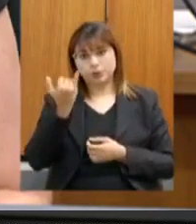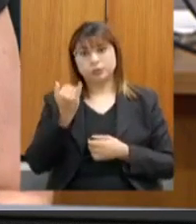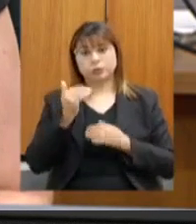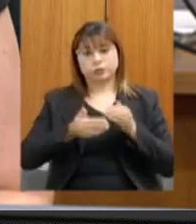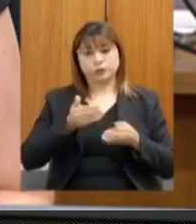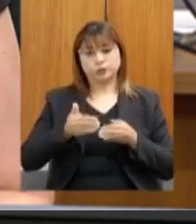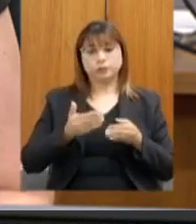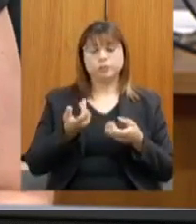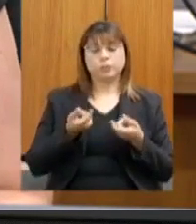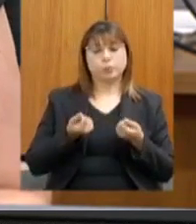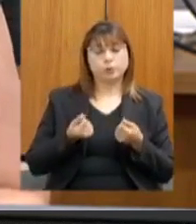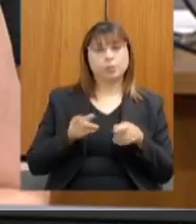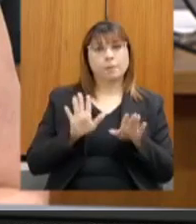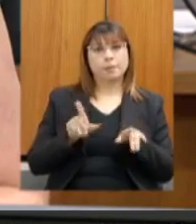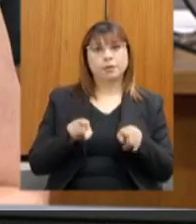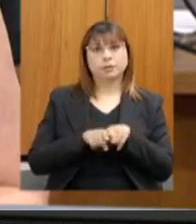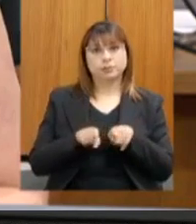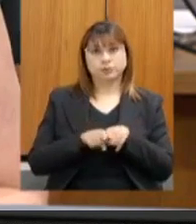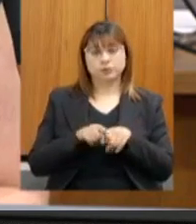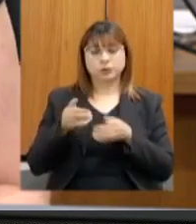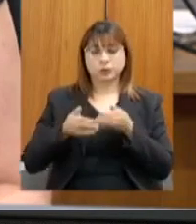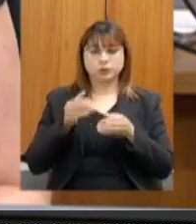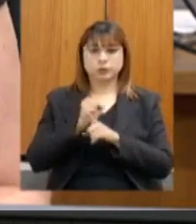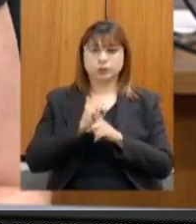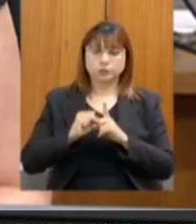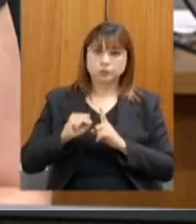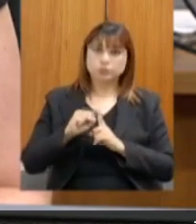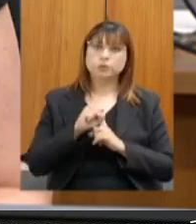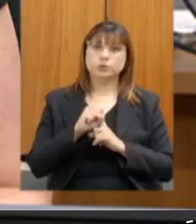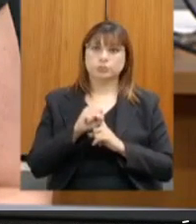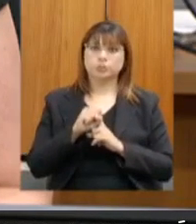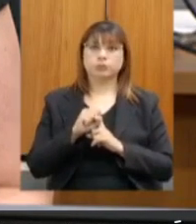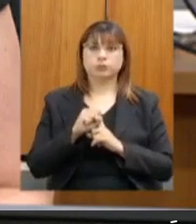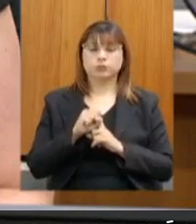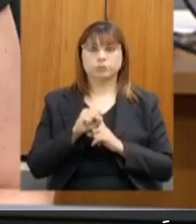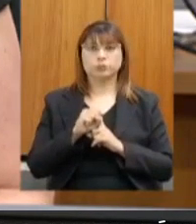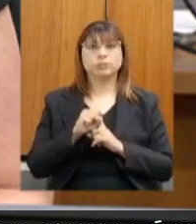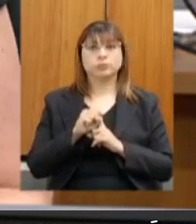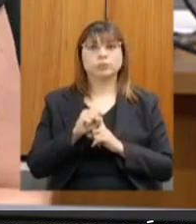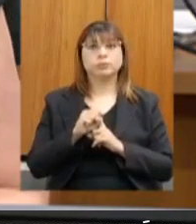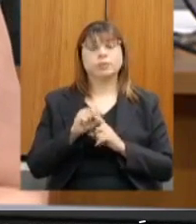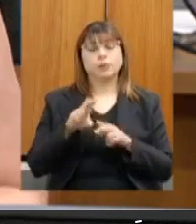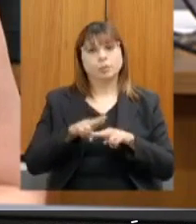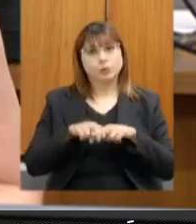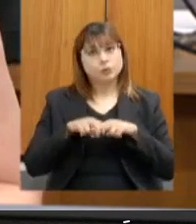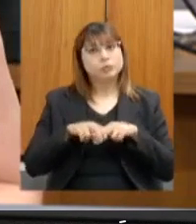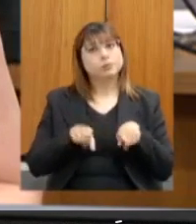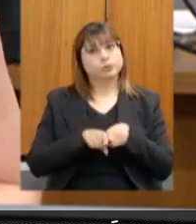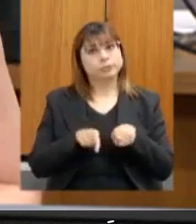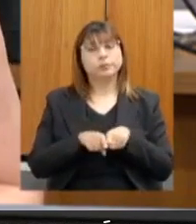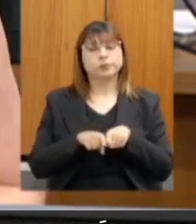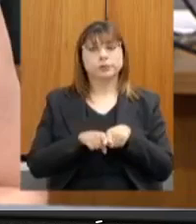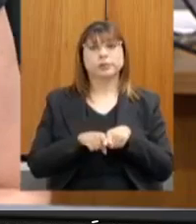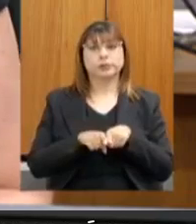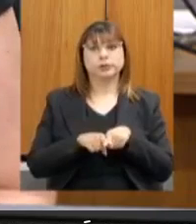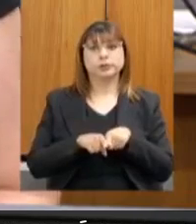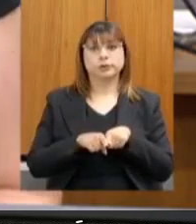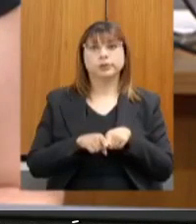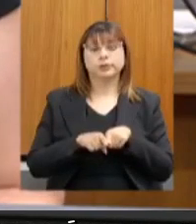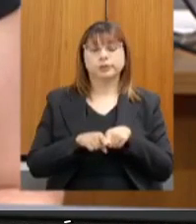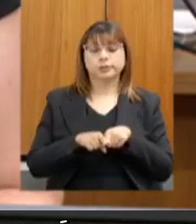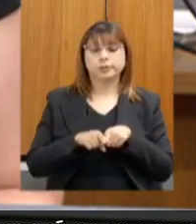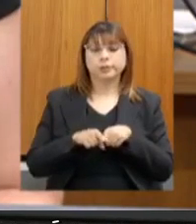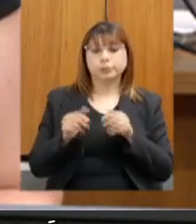econômico, mas em termos de desenvolvimento social e aí eu acho que está totalmente relacionado com o desenvolvimento sustentável que a gente busca